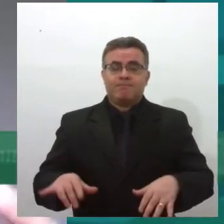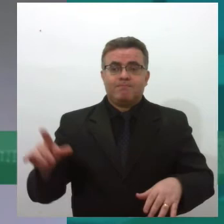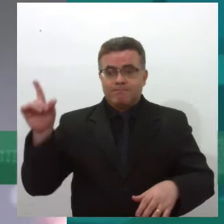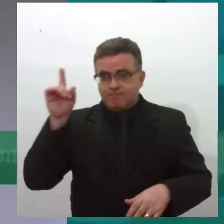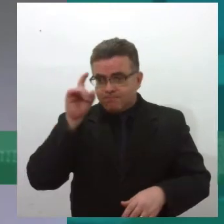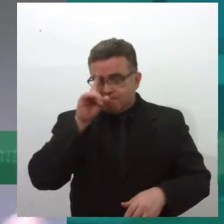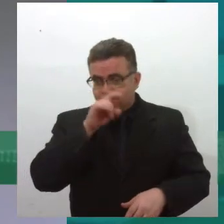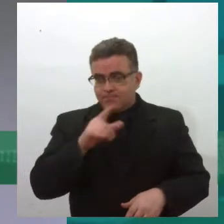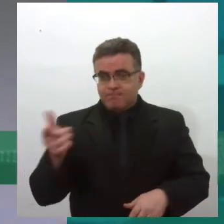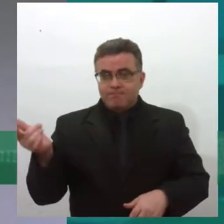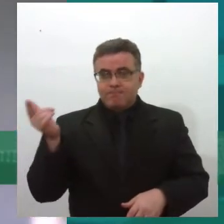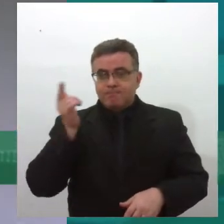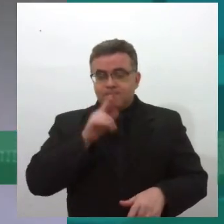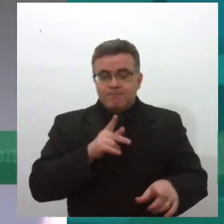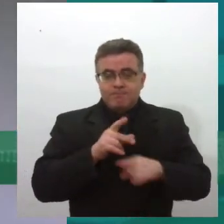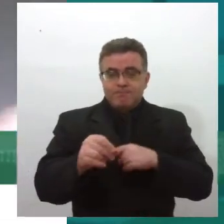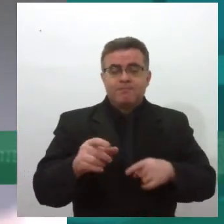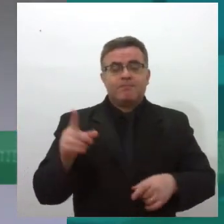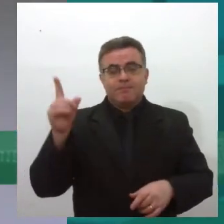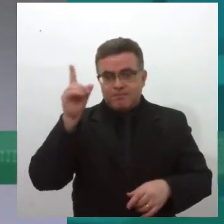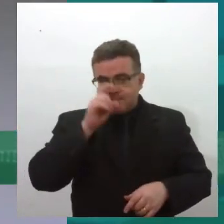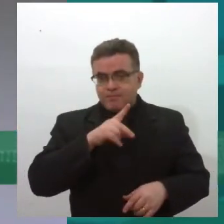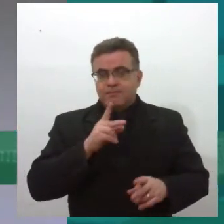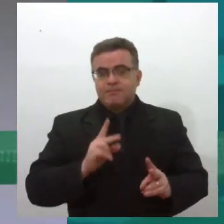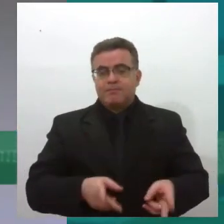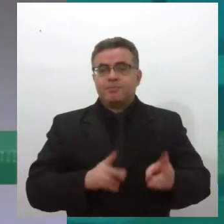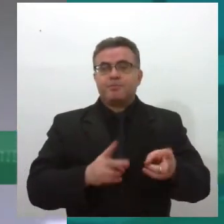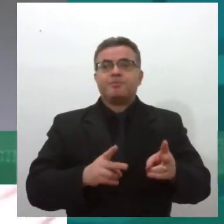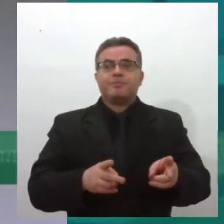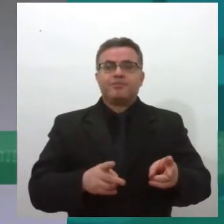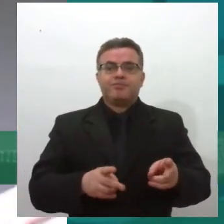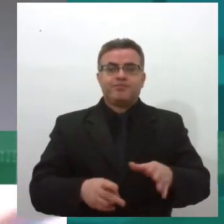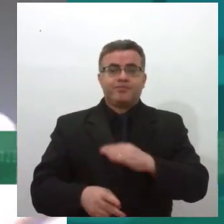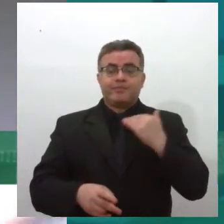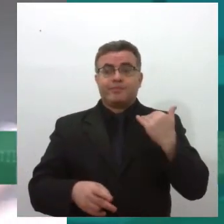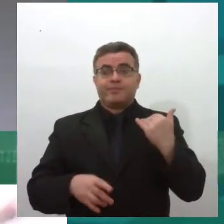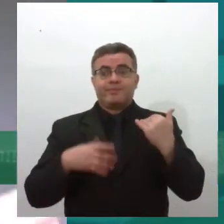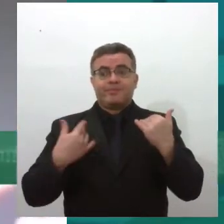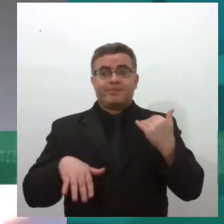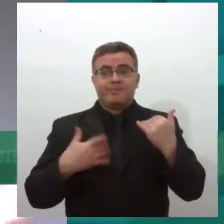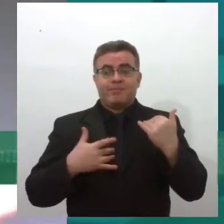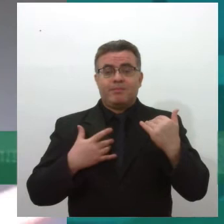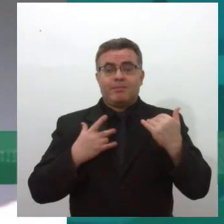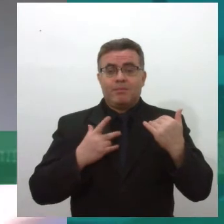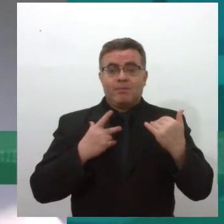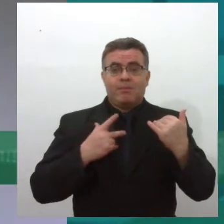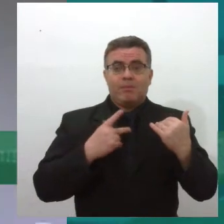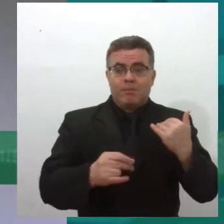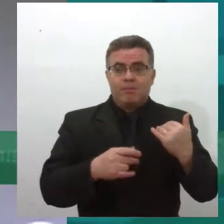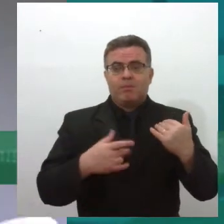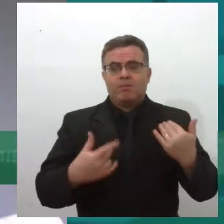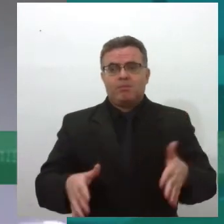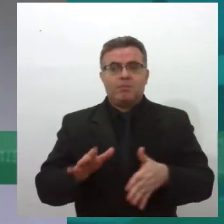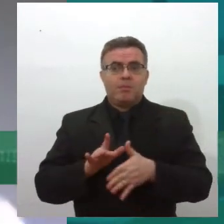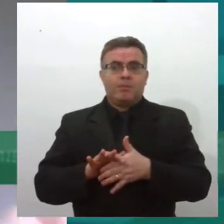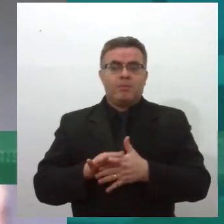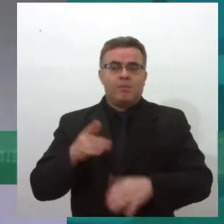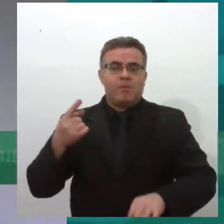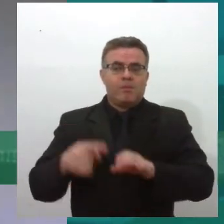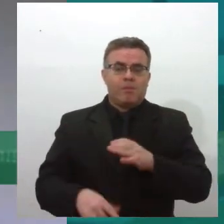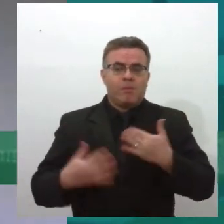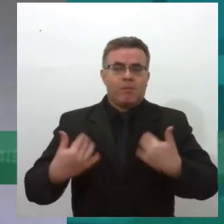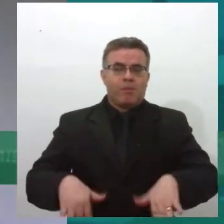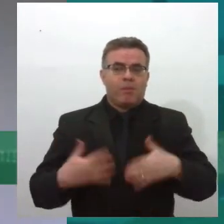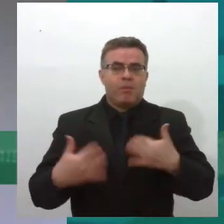de conseguir vencer essa luta contra a morte, né? Que eu, né? Estou ali numa doença crônica, quase morrendo.